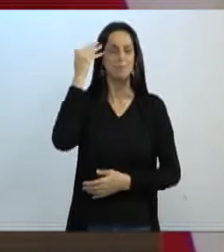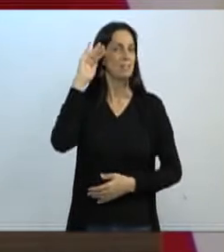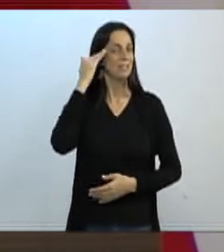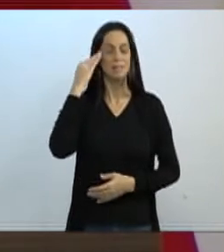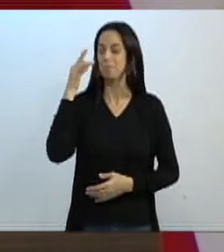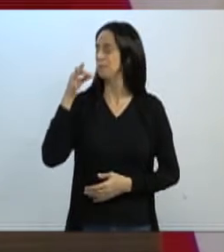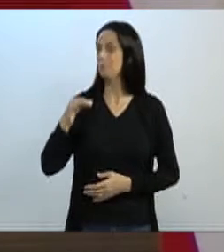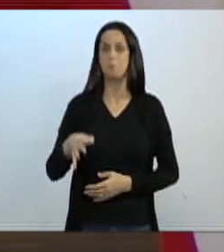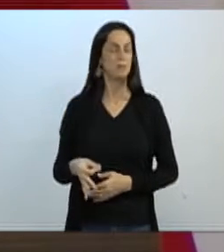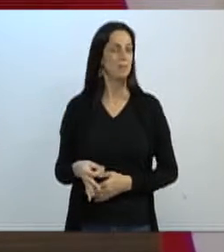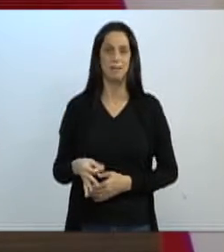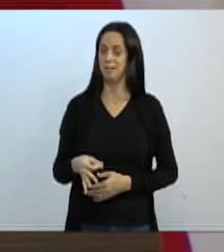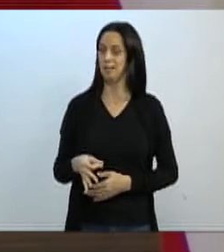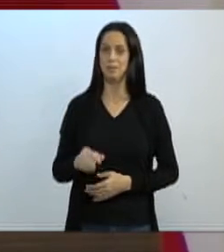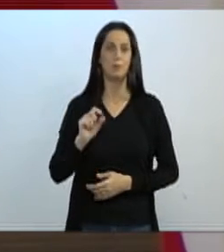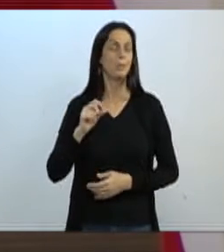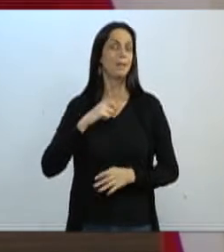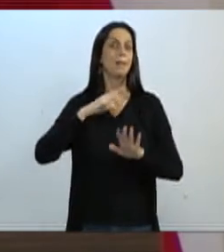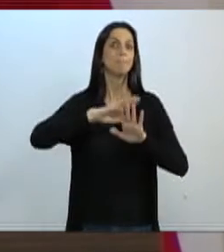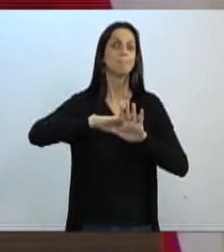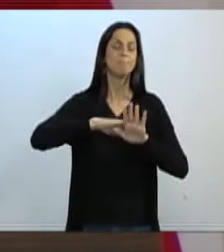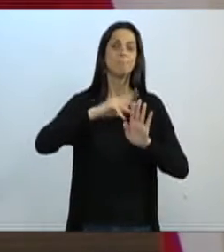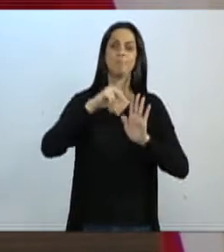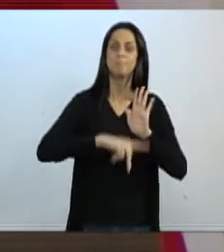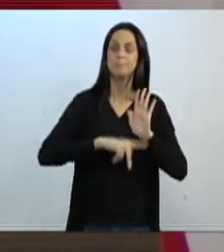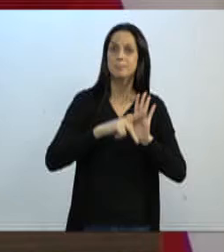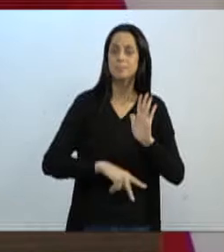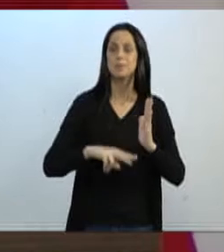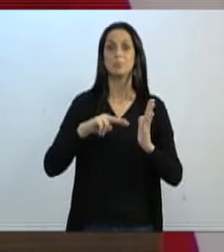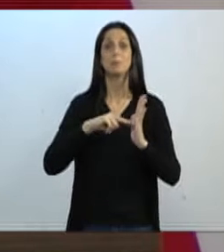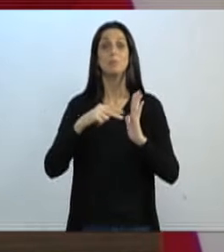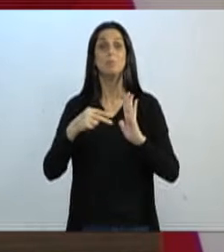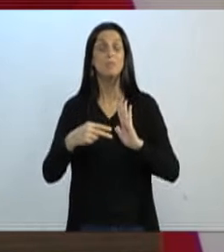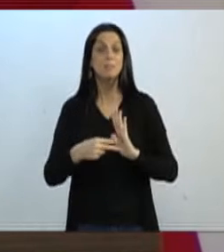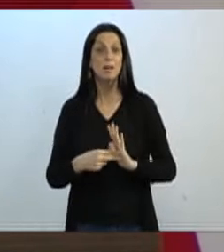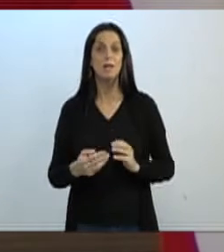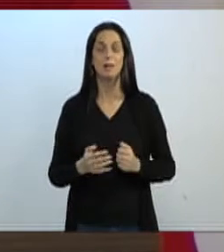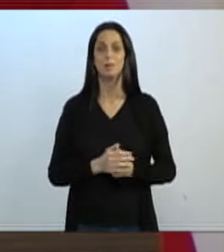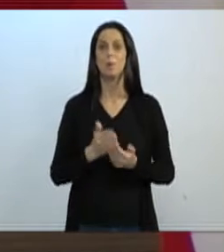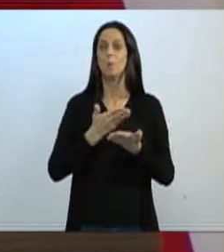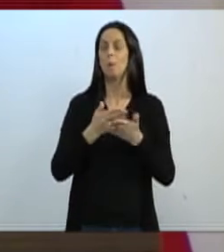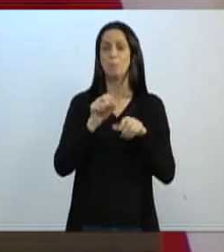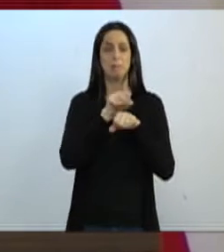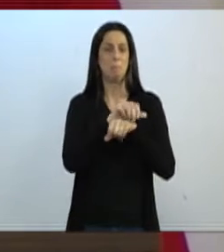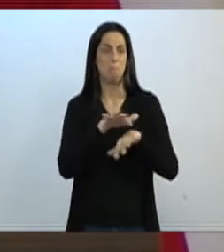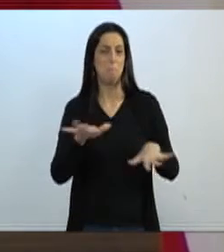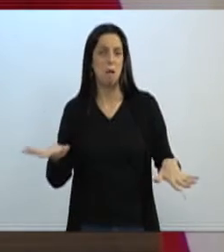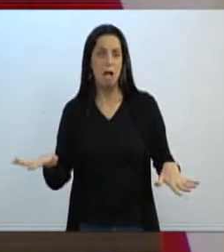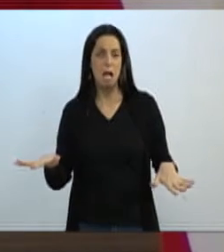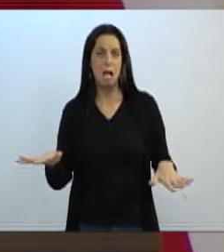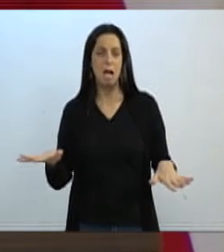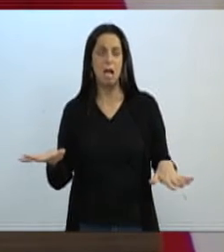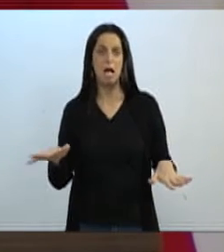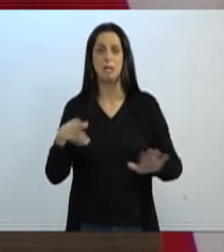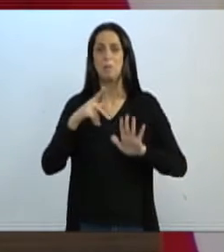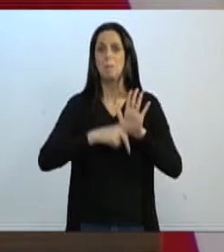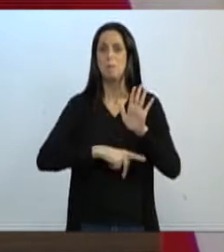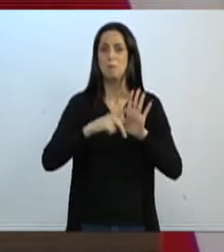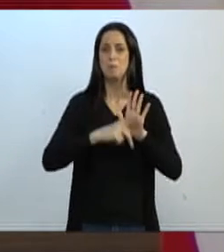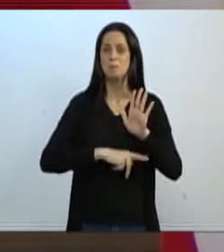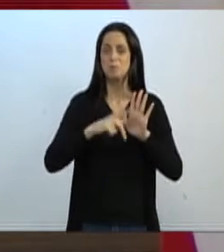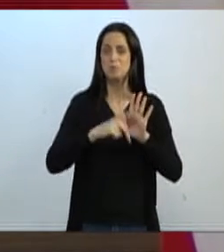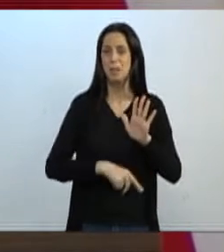o seu real significado ou o seu real sentido, disseminaram essa ideia de que o projeto faz